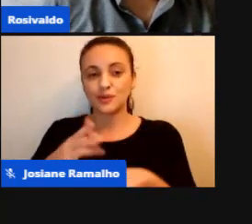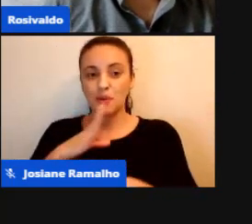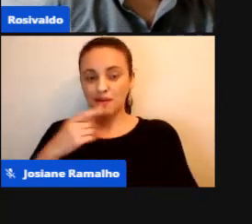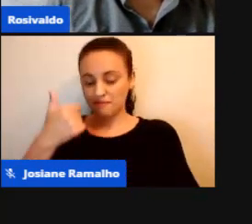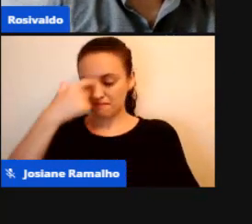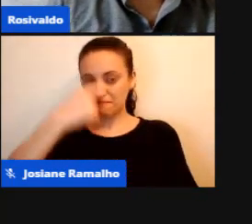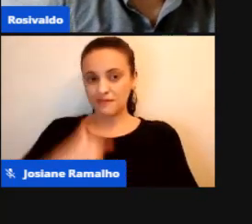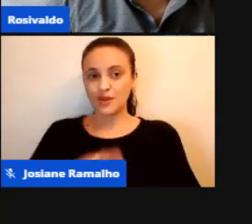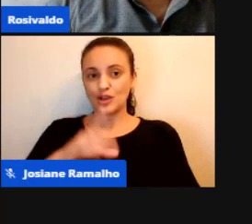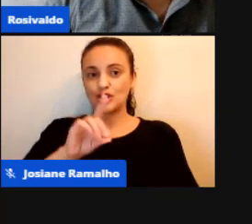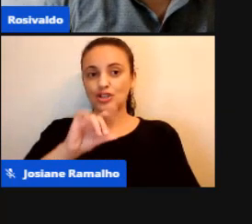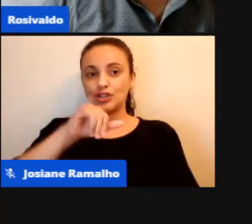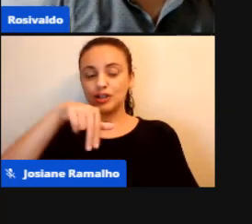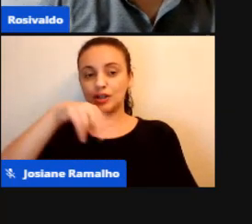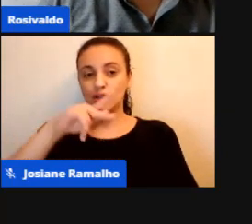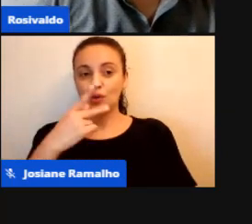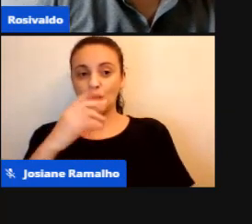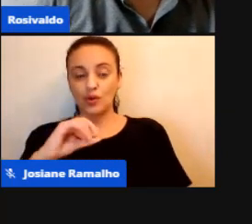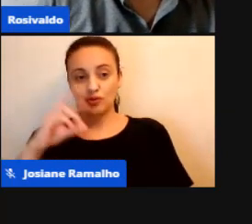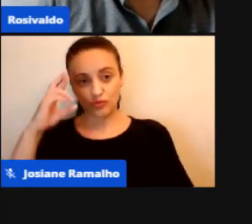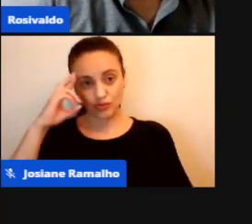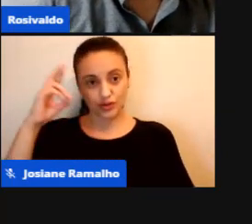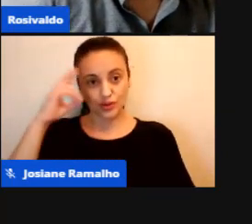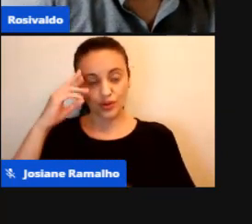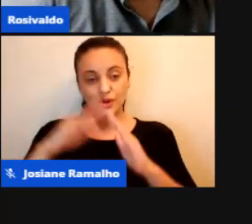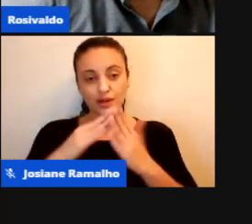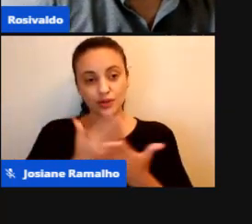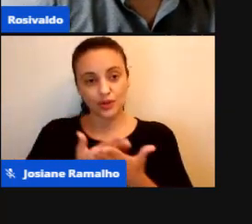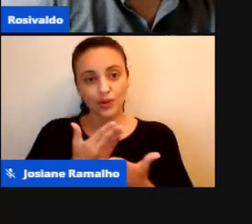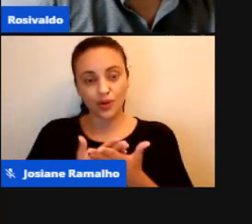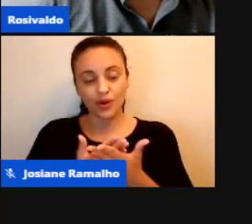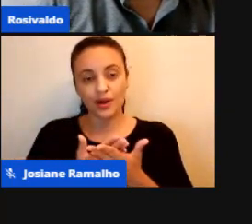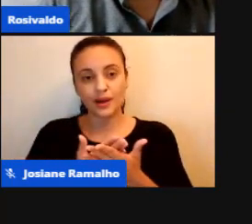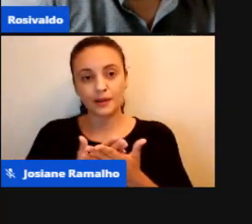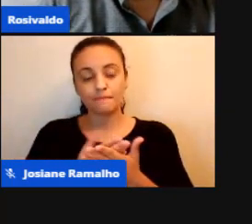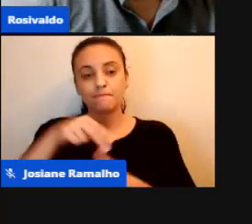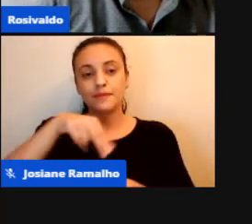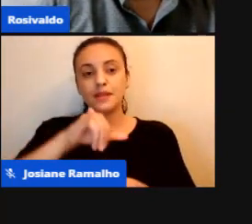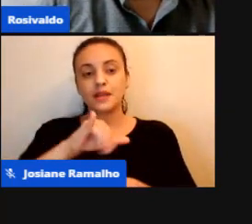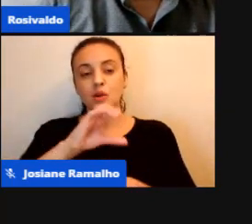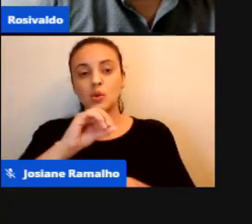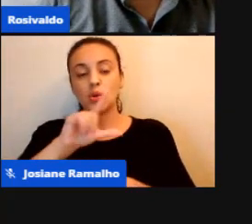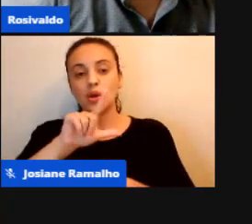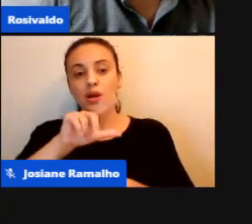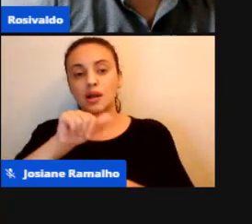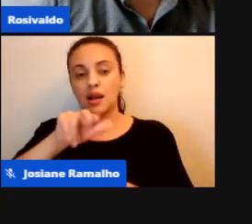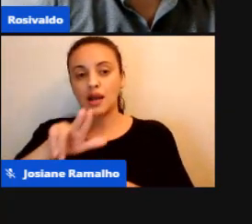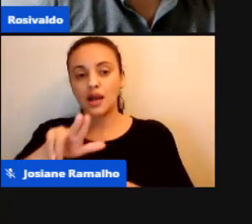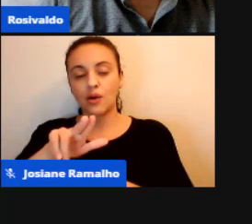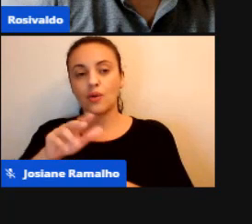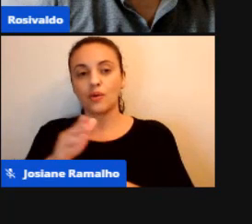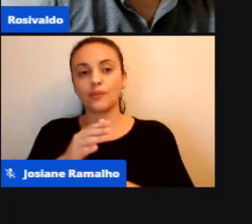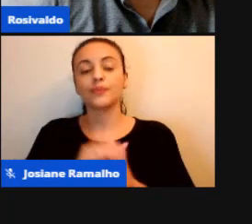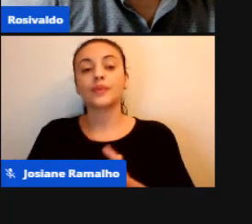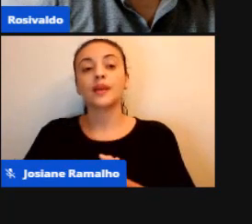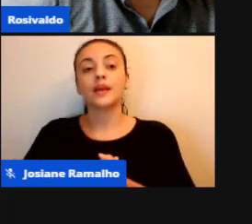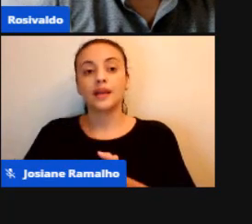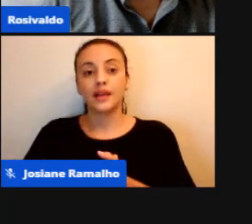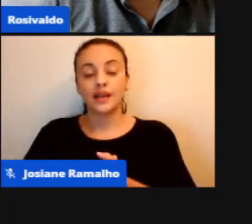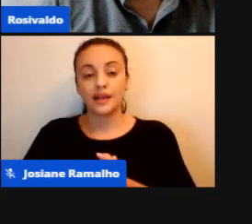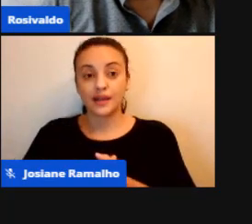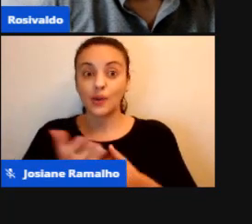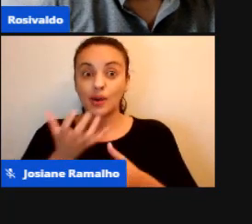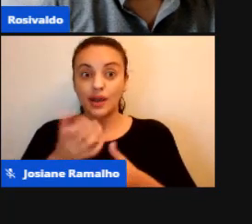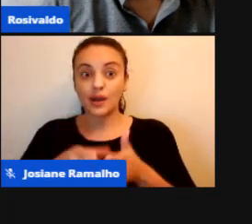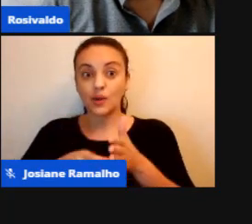municipal Nicolau Frageli. E sou professor da rede, como todos que me ouvem. Eu quero, antes de